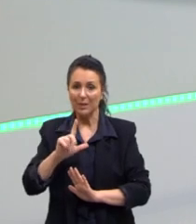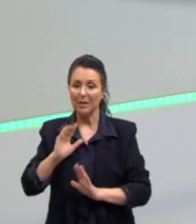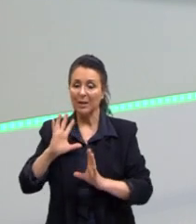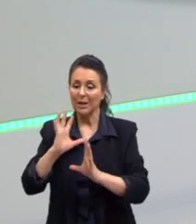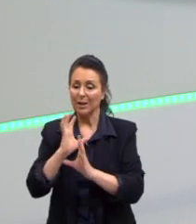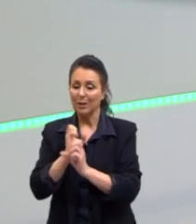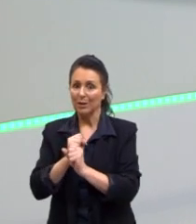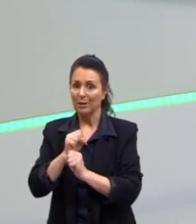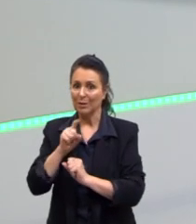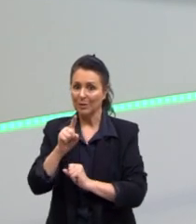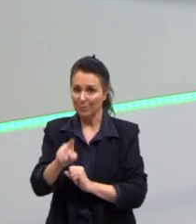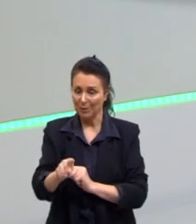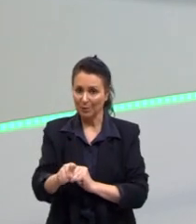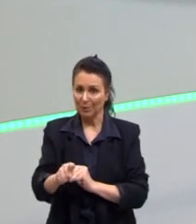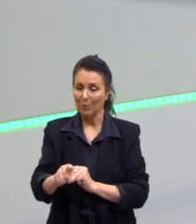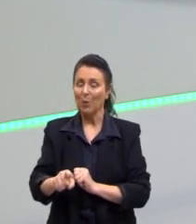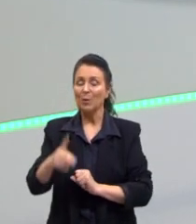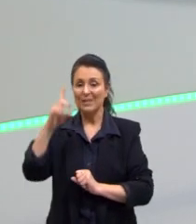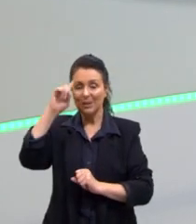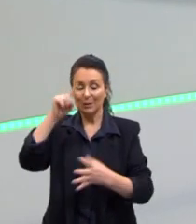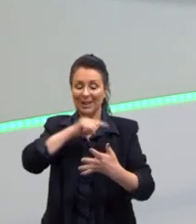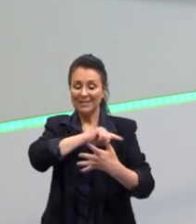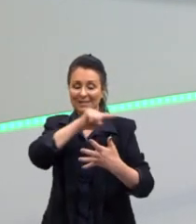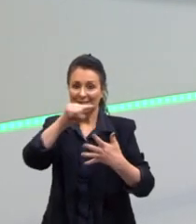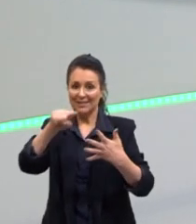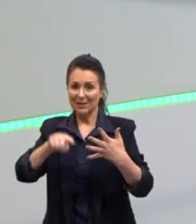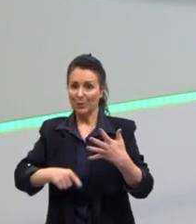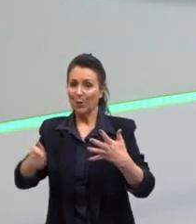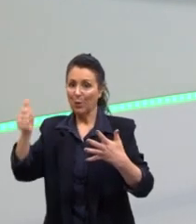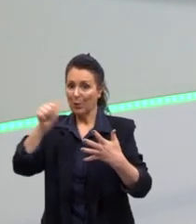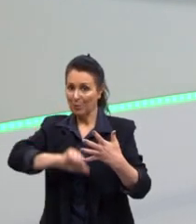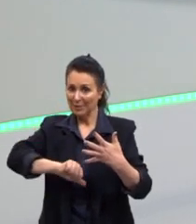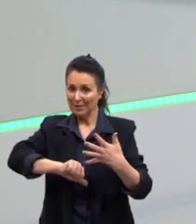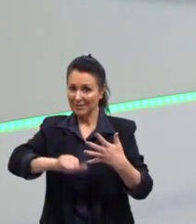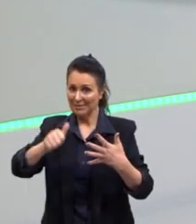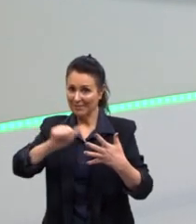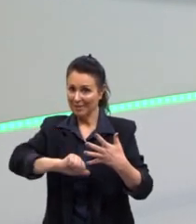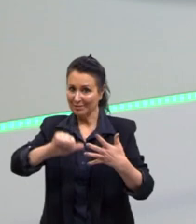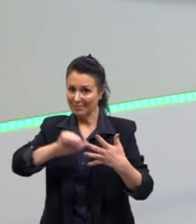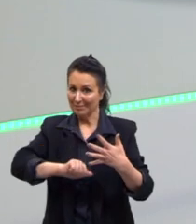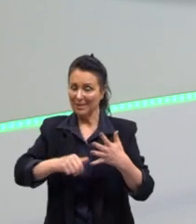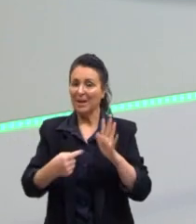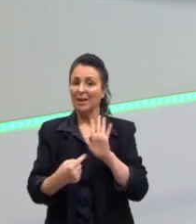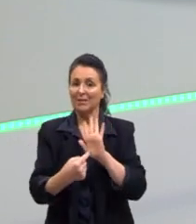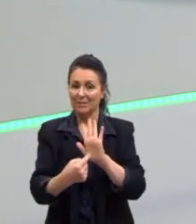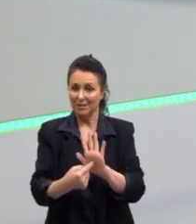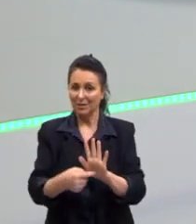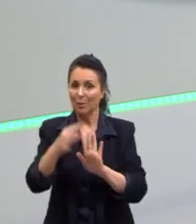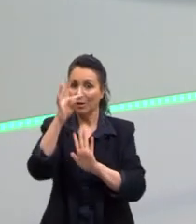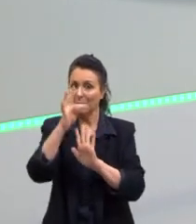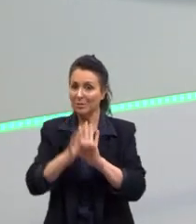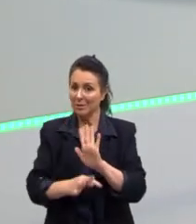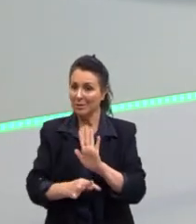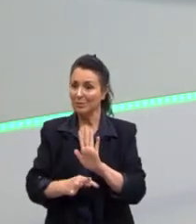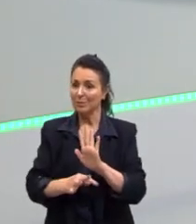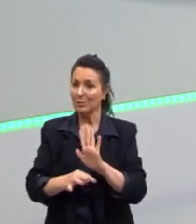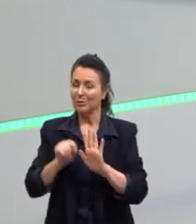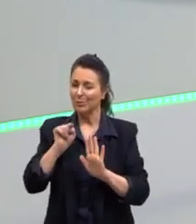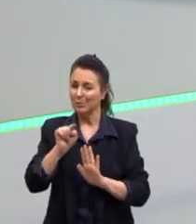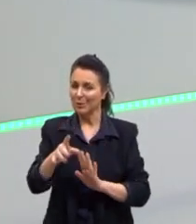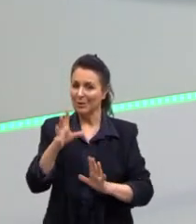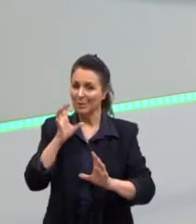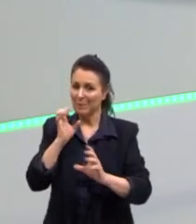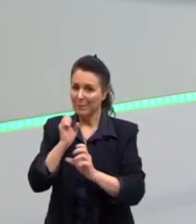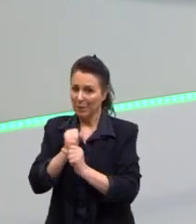cinco segredos das cinco competências de correção do Enem. Atenção aos textos nota mil que tu já tem disponível lá na